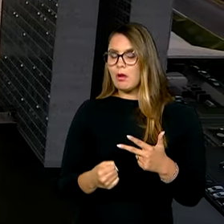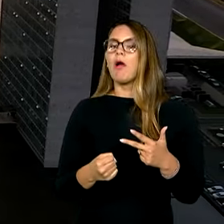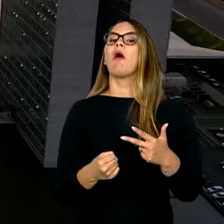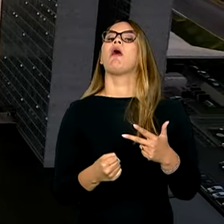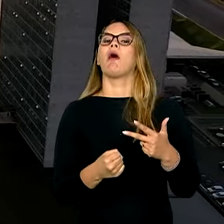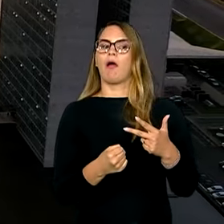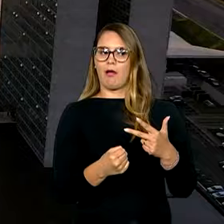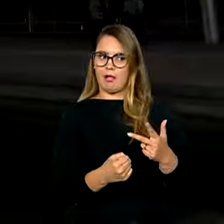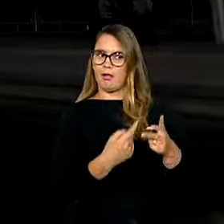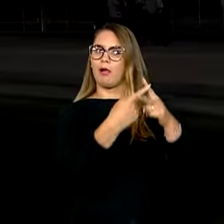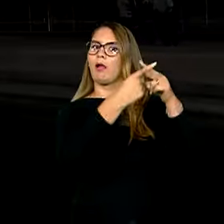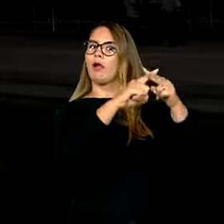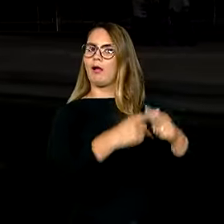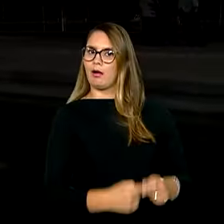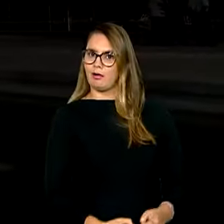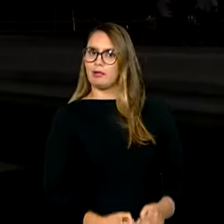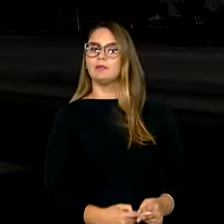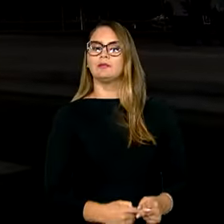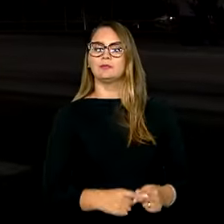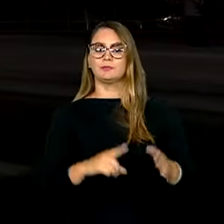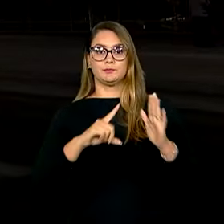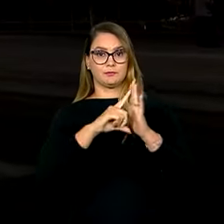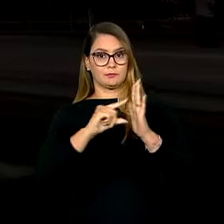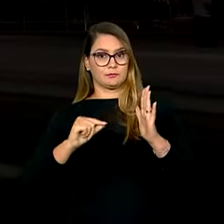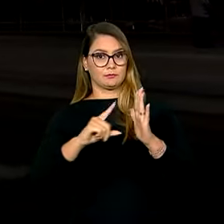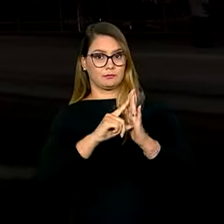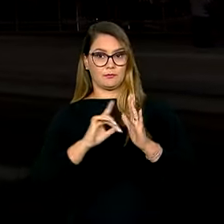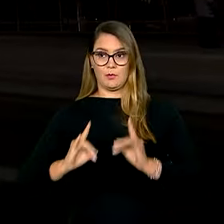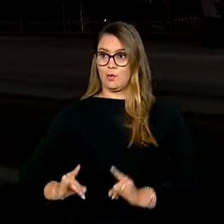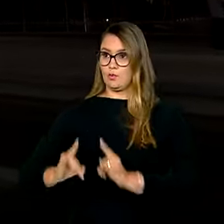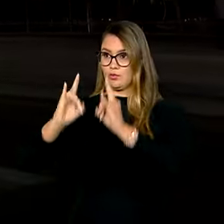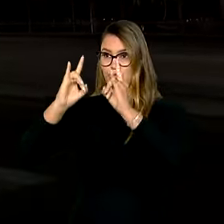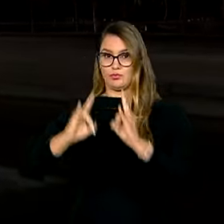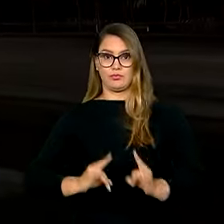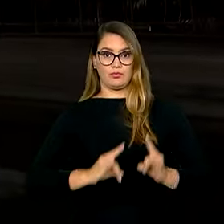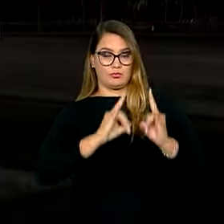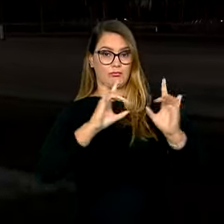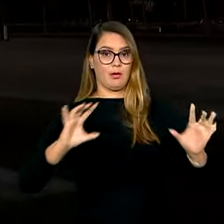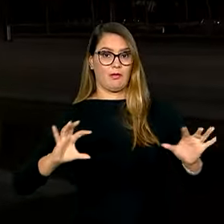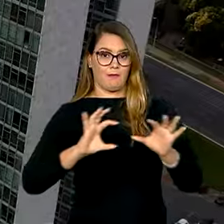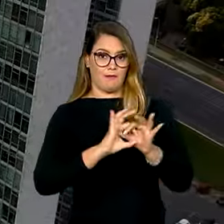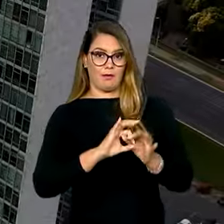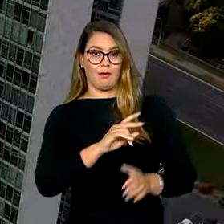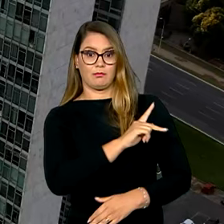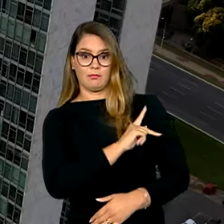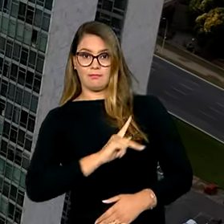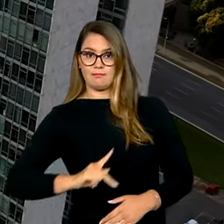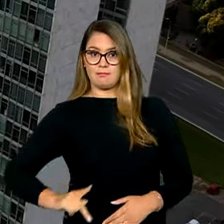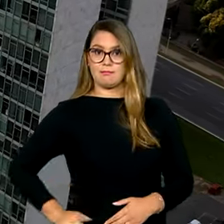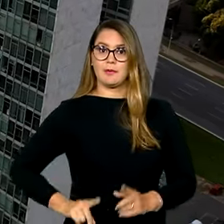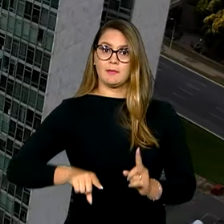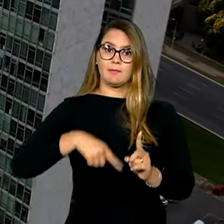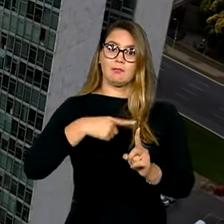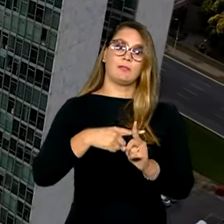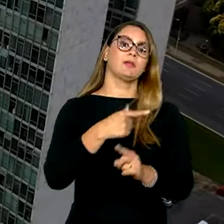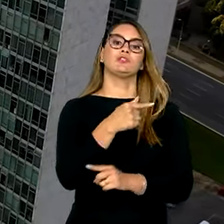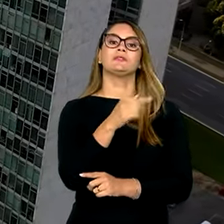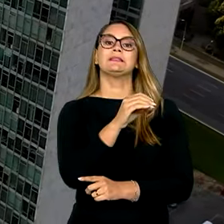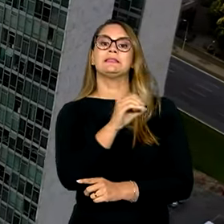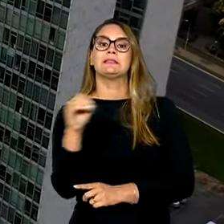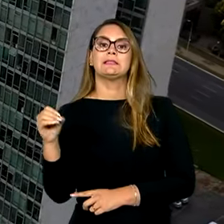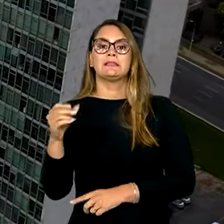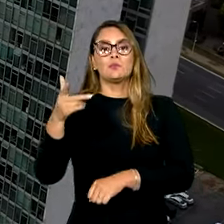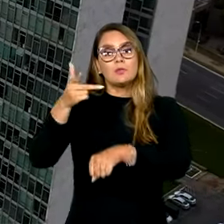foram revisados. O Palácio do Planalto e os edifícios ligados à Presidência da República vão ganhar mais de 700 novas